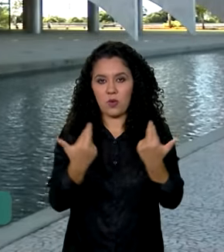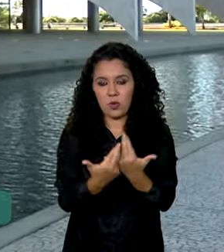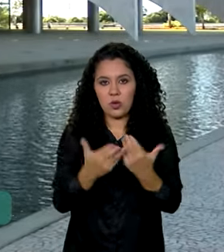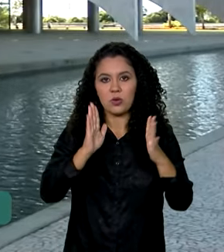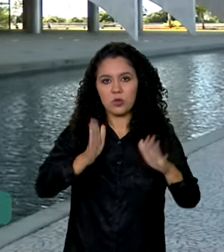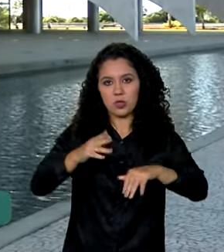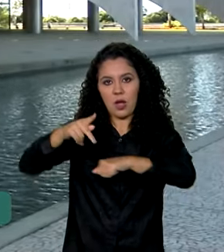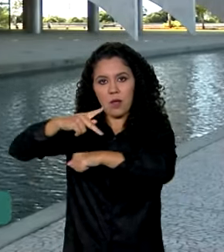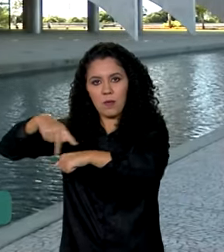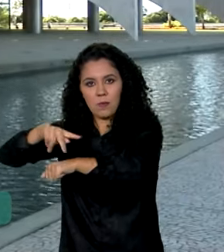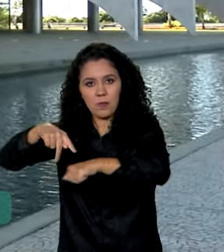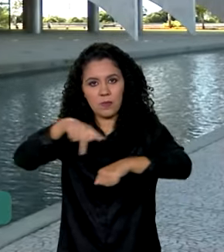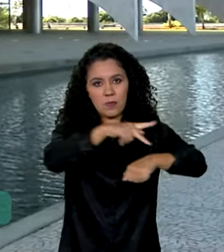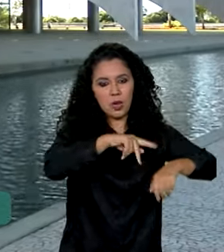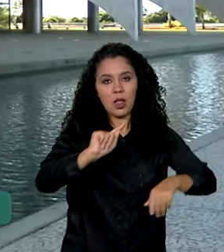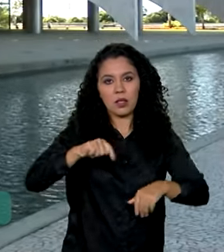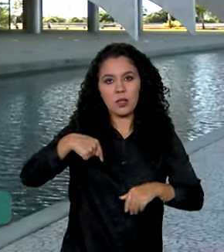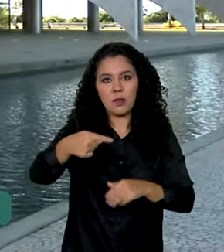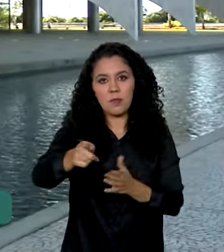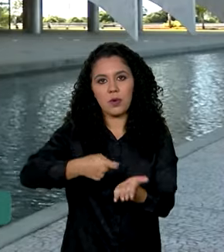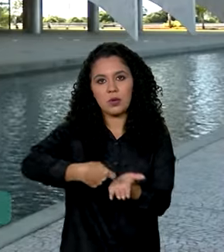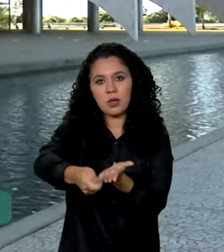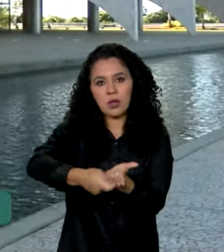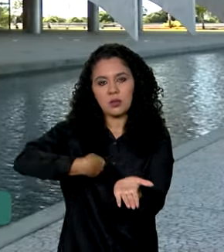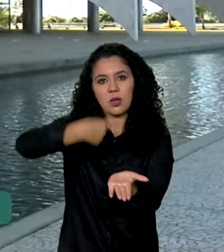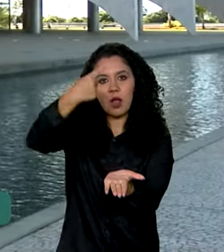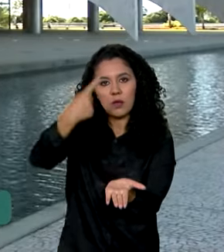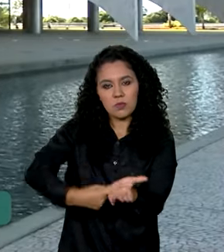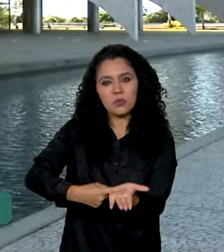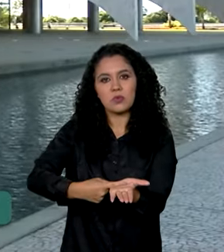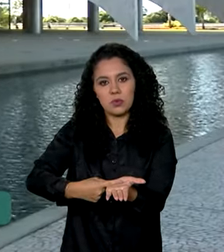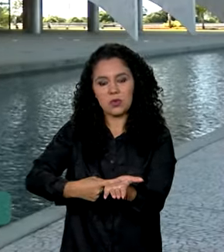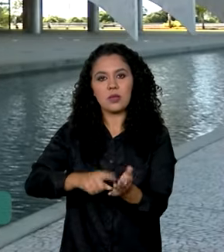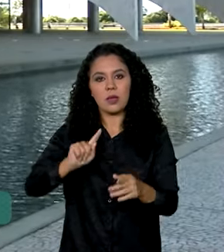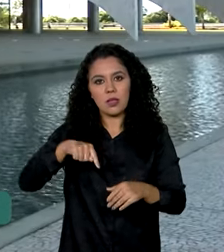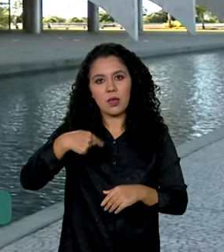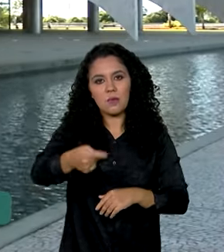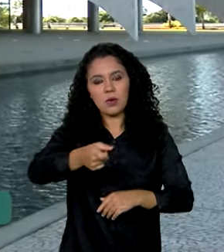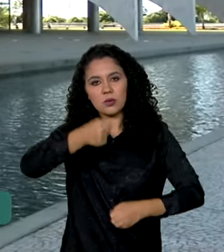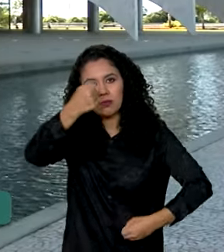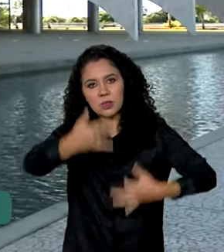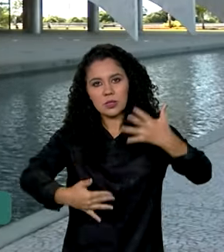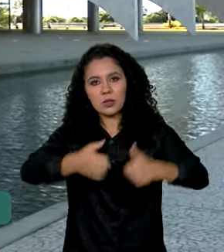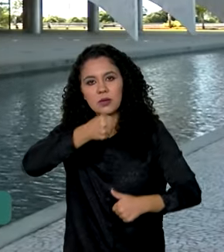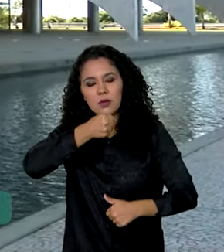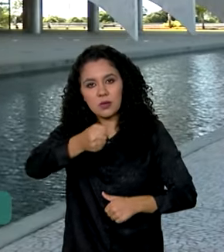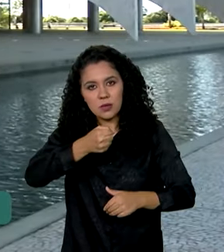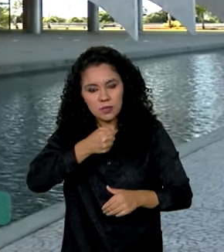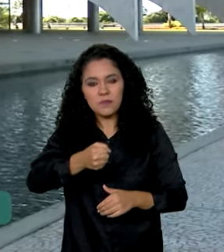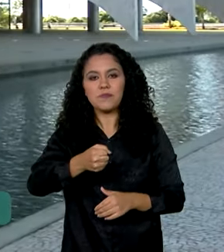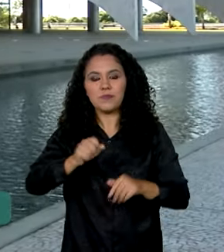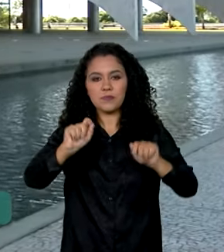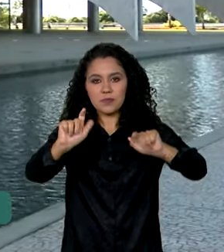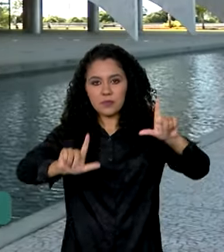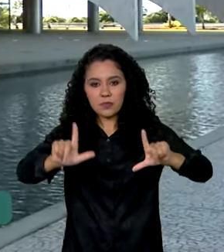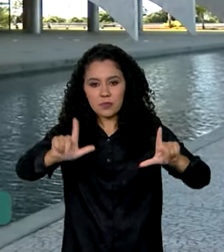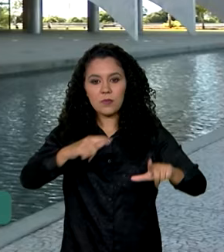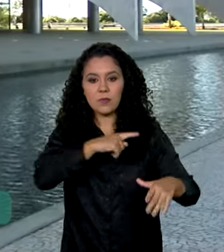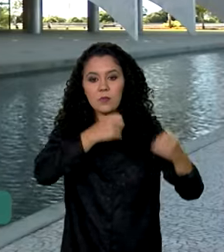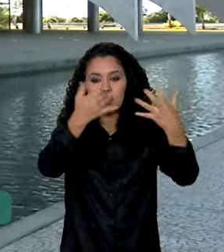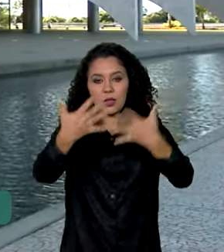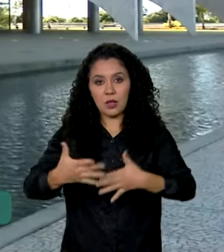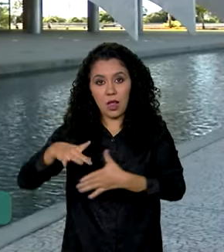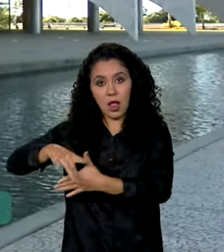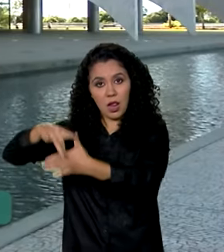devem participar de assinatura de atos e de uma declaração conjunta à imprensa. Bem, essa reunião bilateral em que os dois líderes